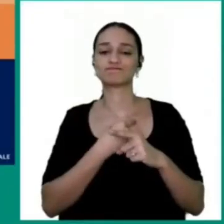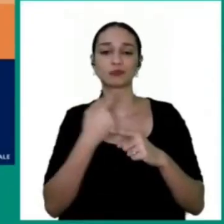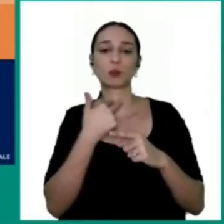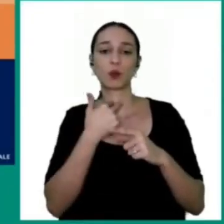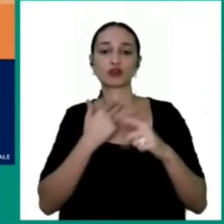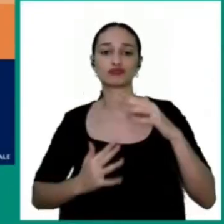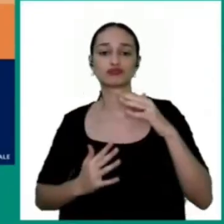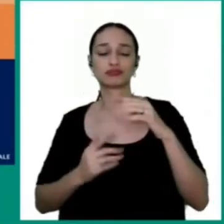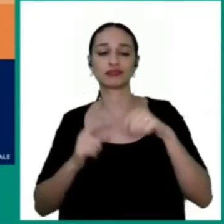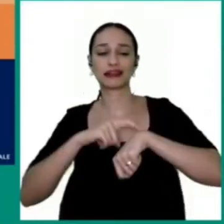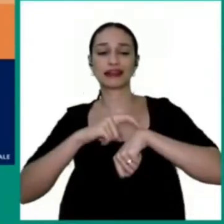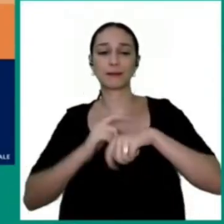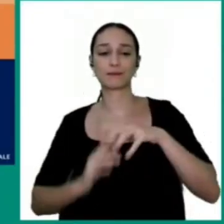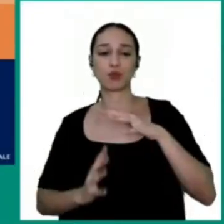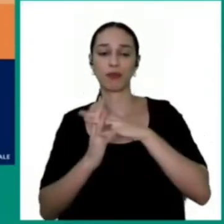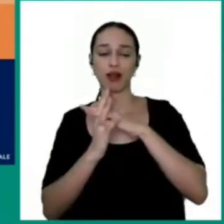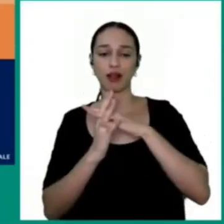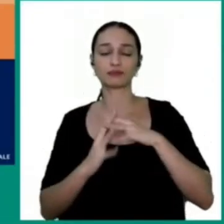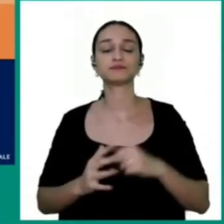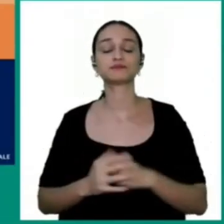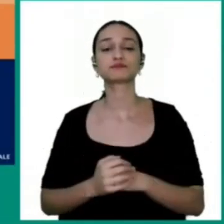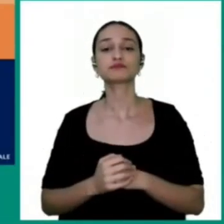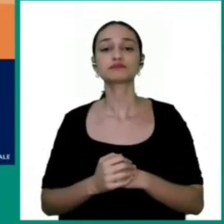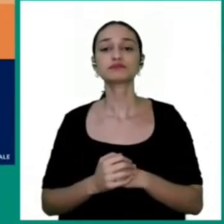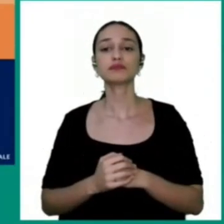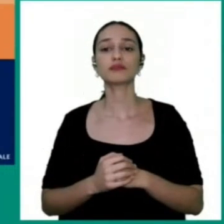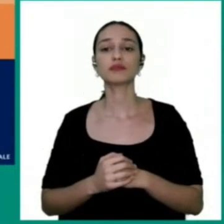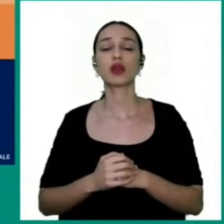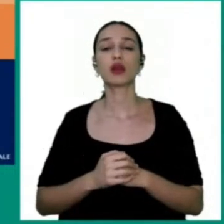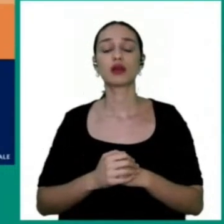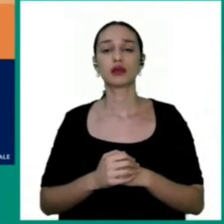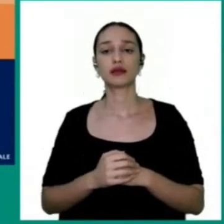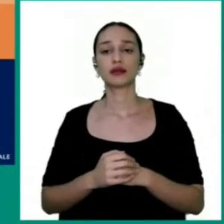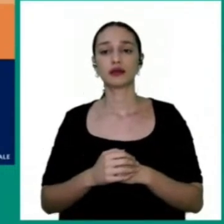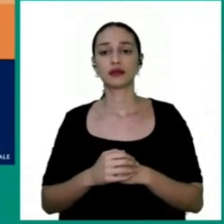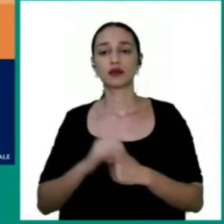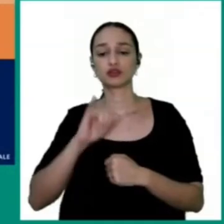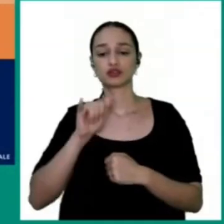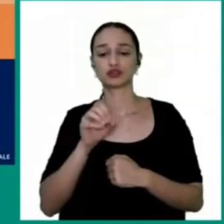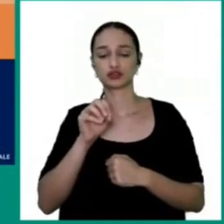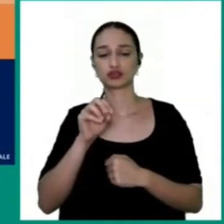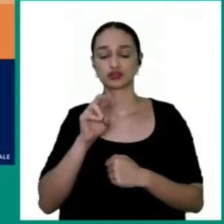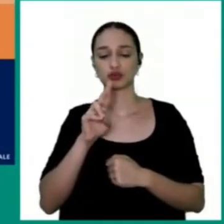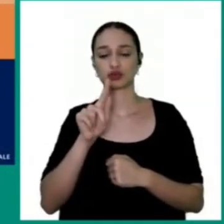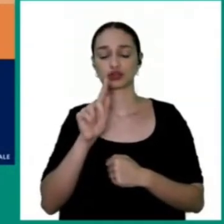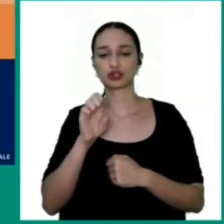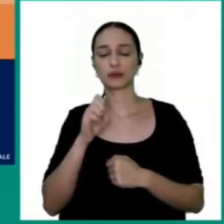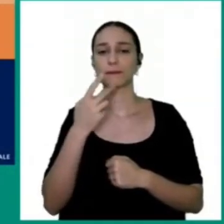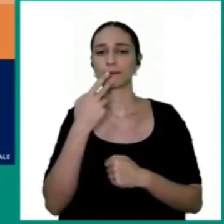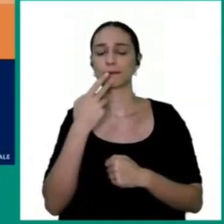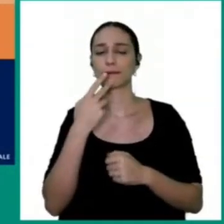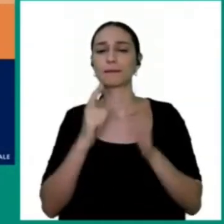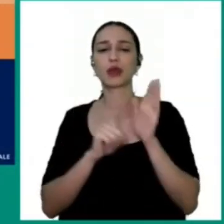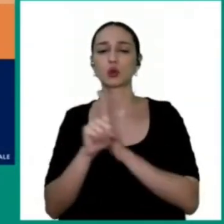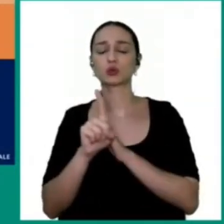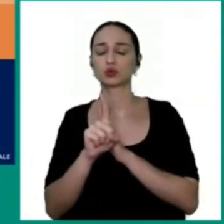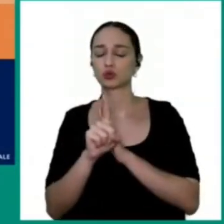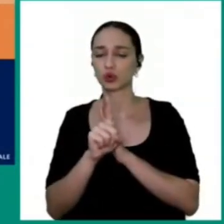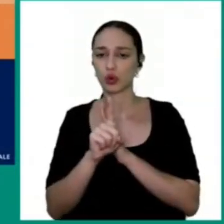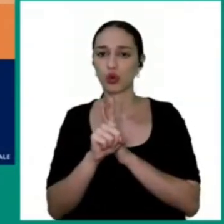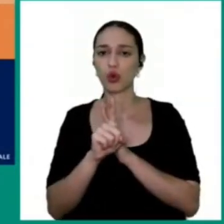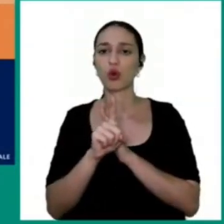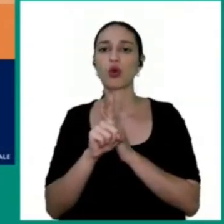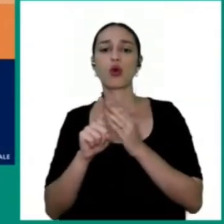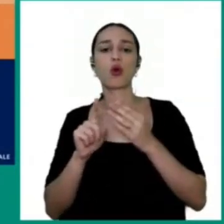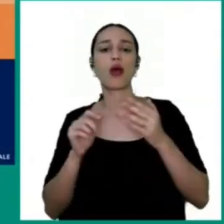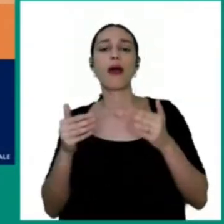O Jorge, novamente, Jorge Guerreira Pires, Guerra Pires, perdão, ele diz, o que vai ser da barragem? Para onde vai os rejeitos da Vale? O